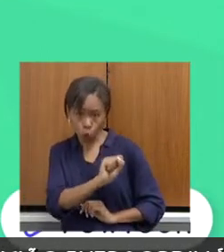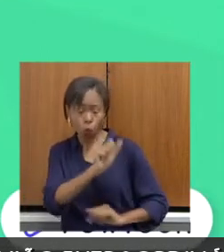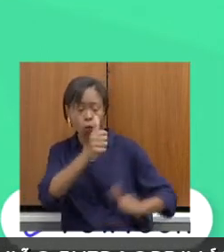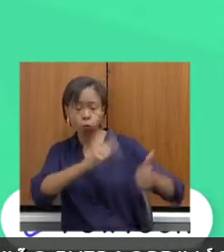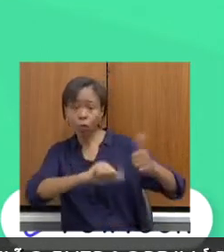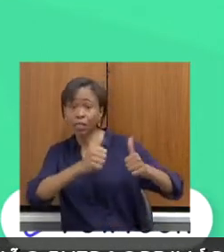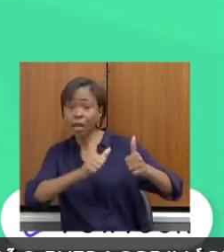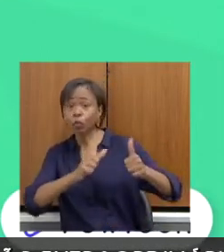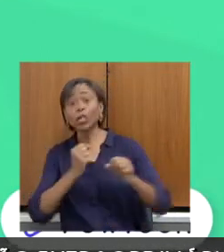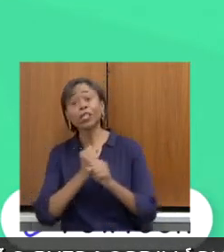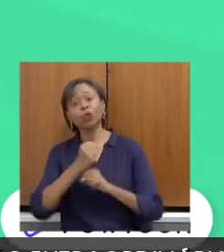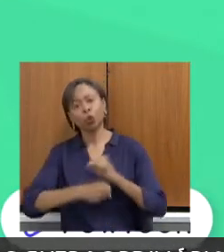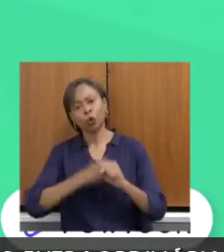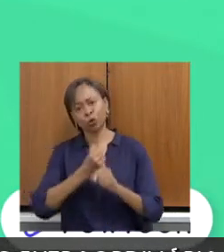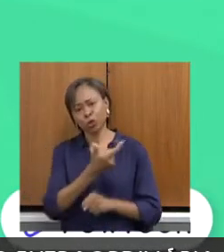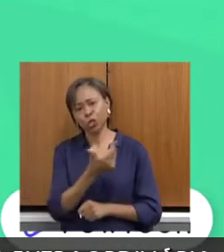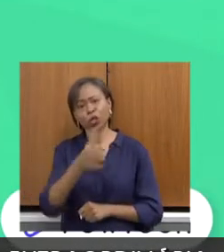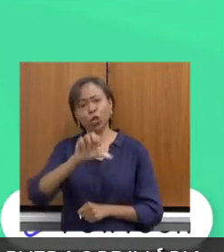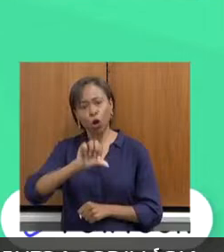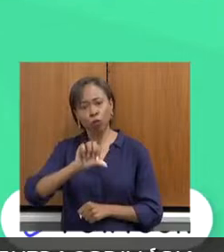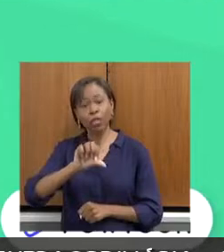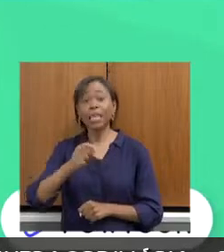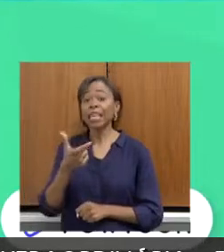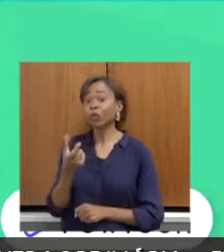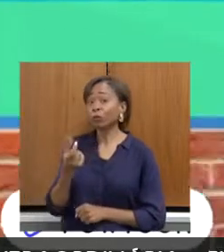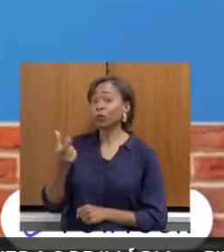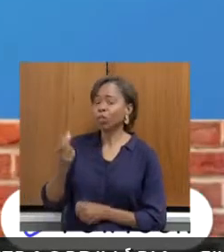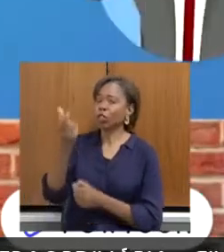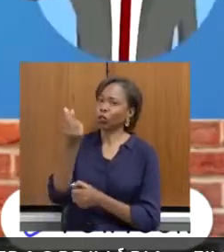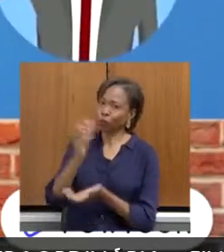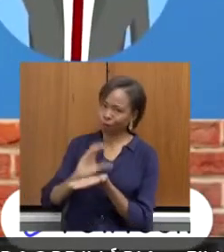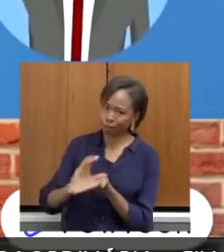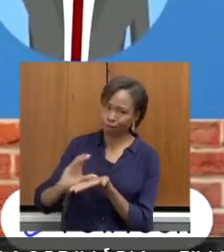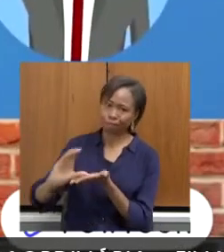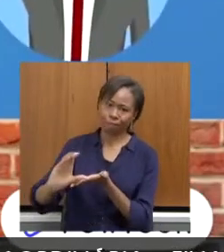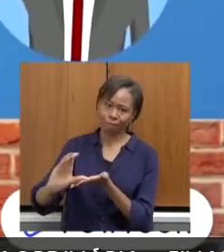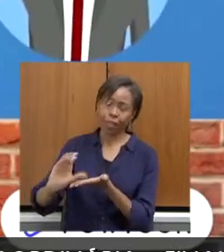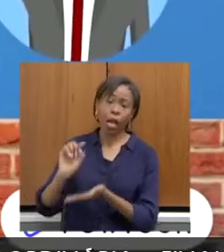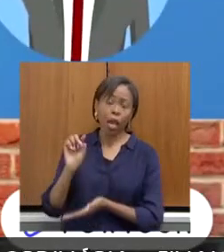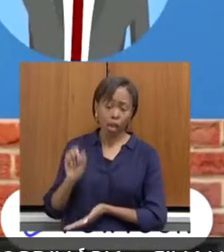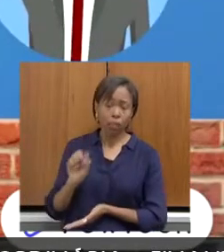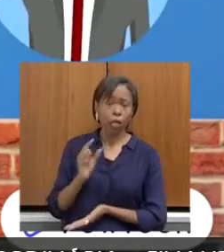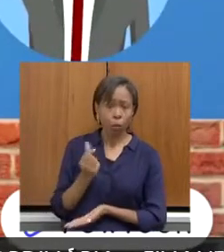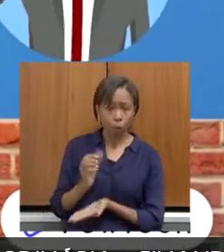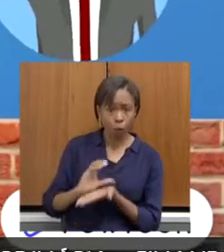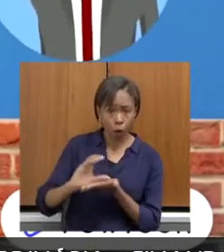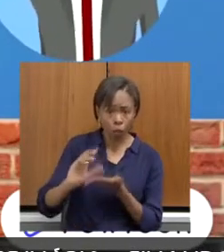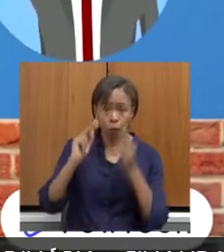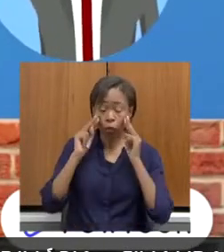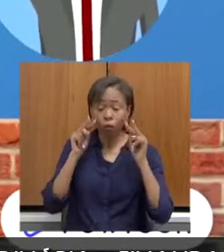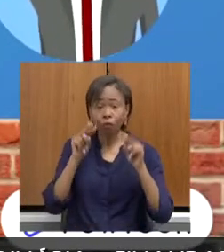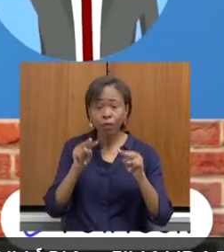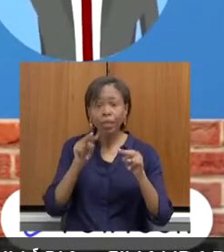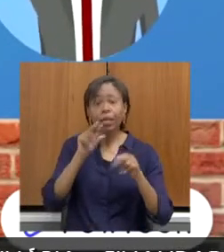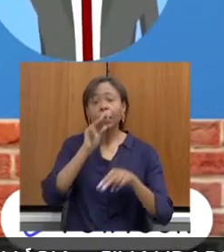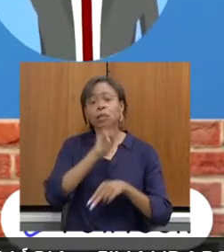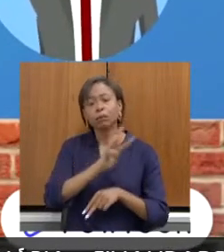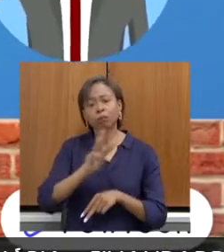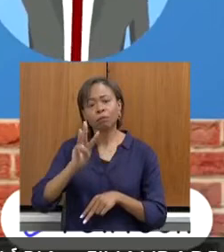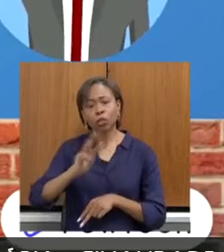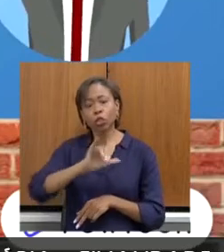2019, e os valores se passados em 2020. Os repasses podem ser acompanhados no site da Fundação João Pinheiro,